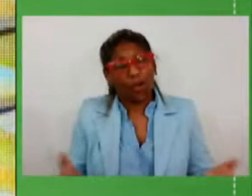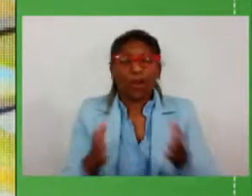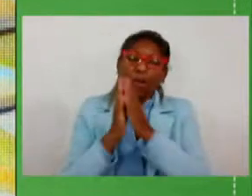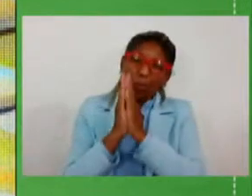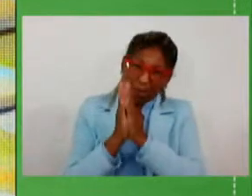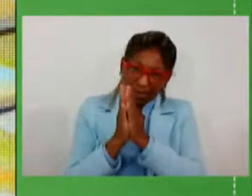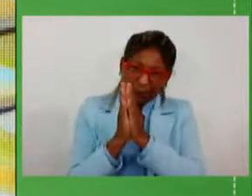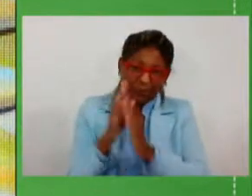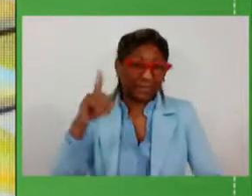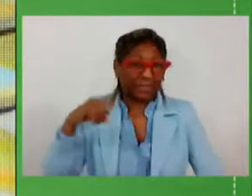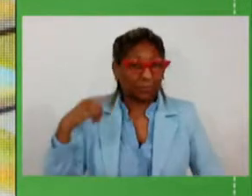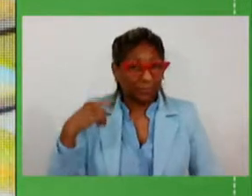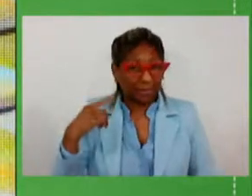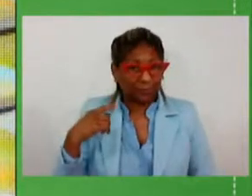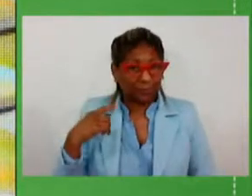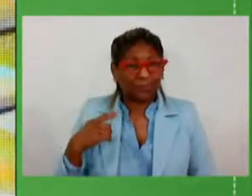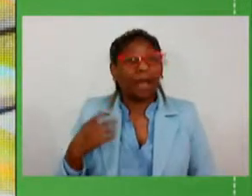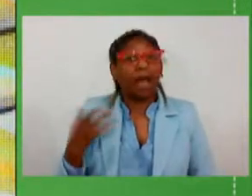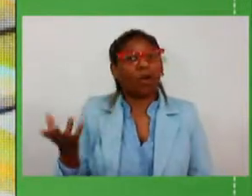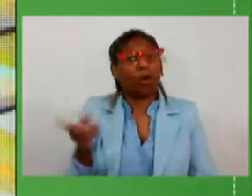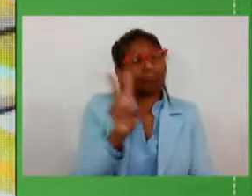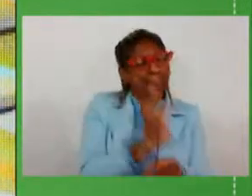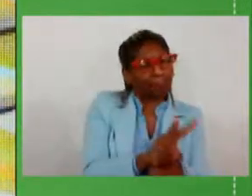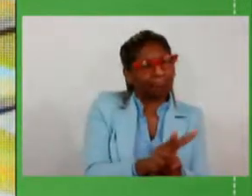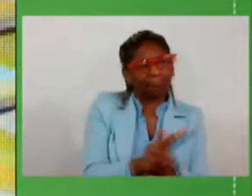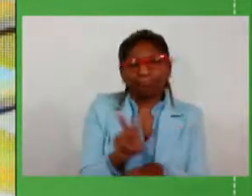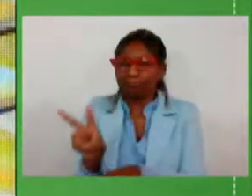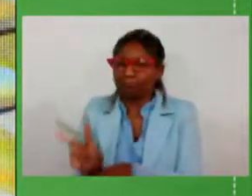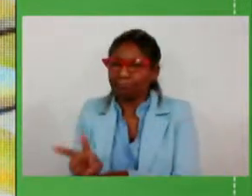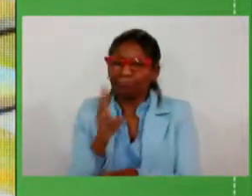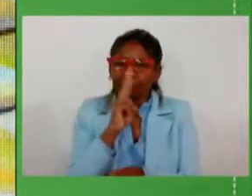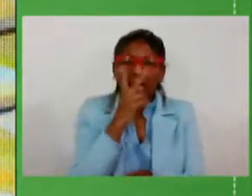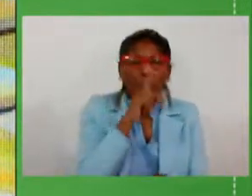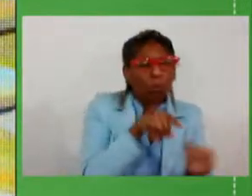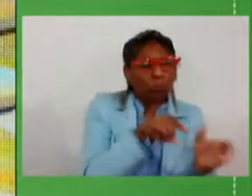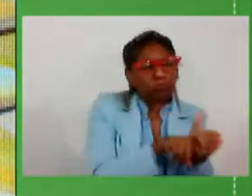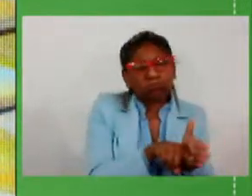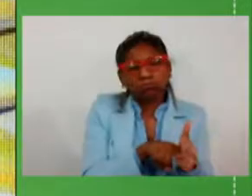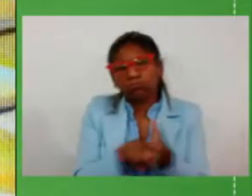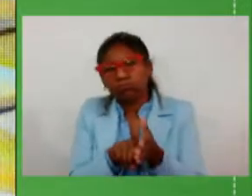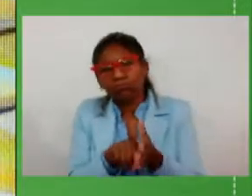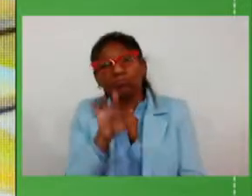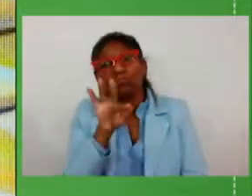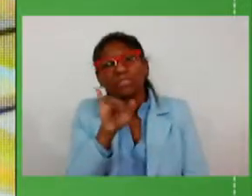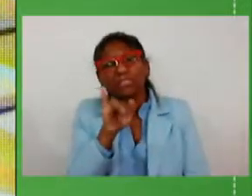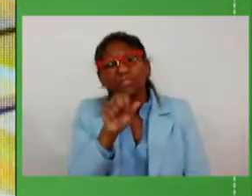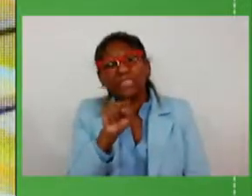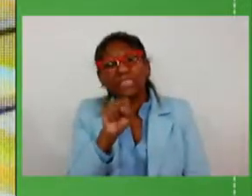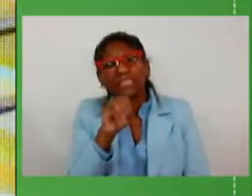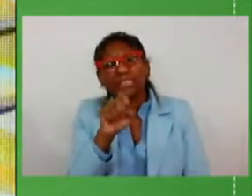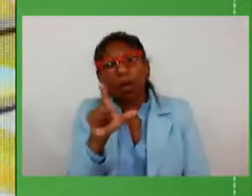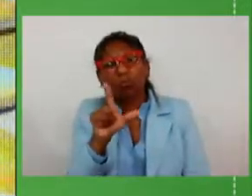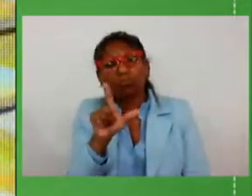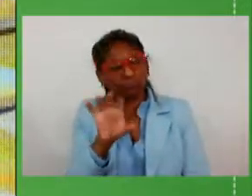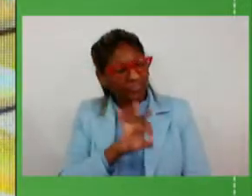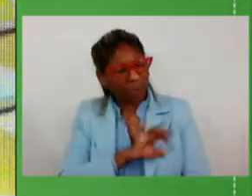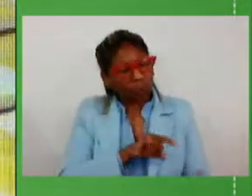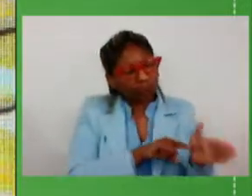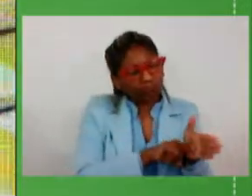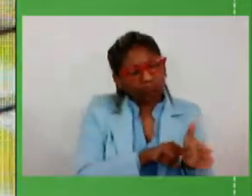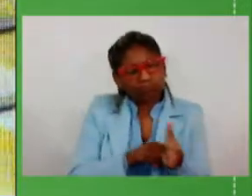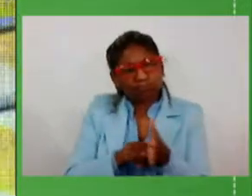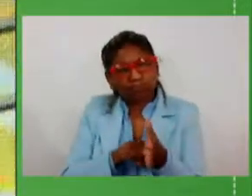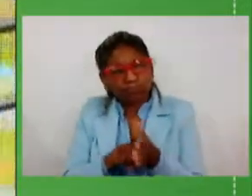que sejam fiscais que sejam os cobradores que acompanhem em cada uma das regiões as obras que estão aqui